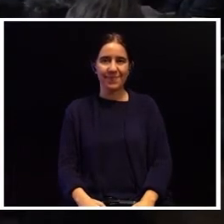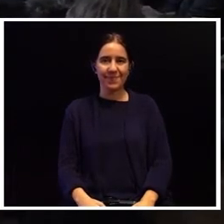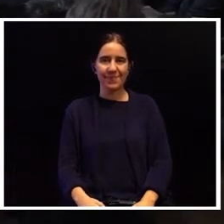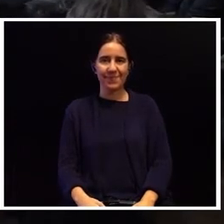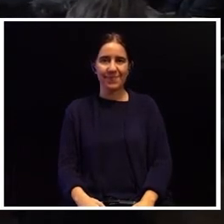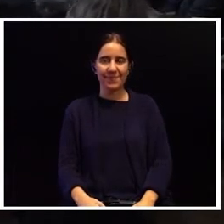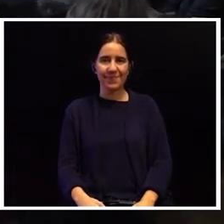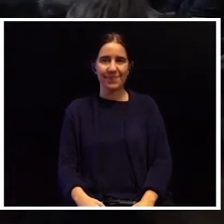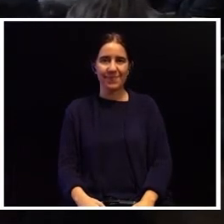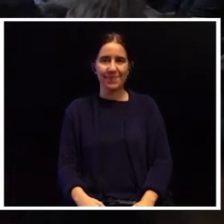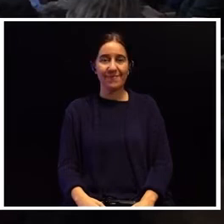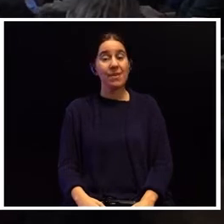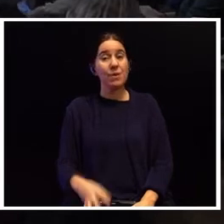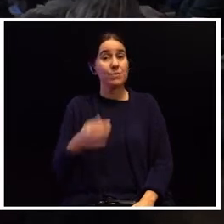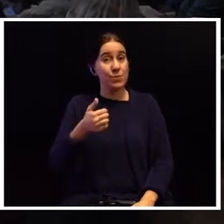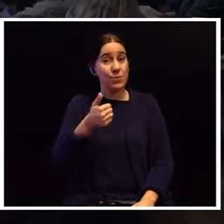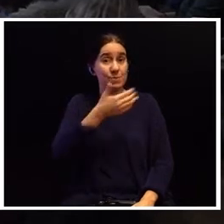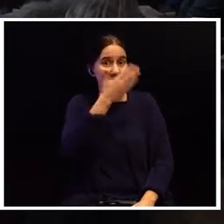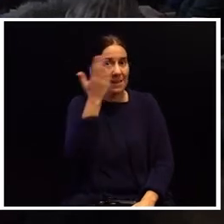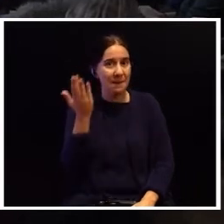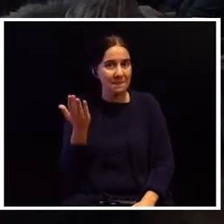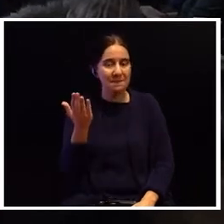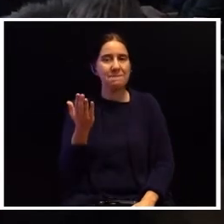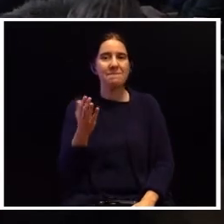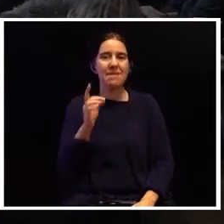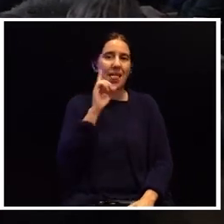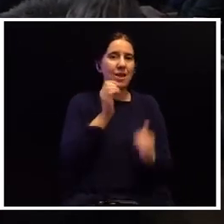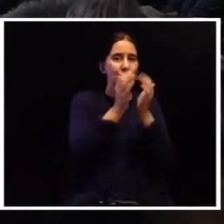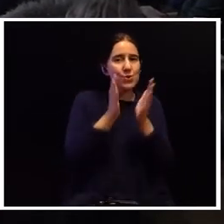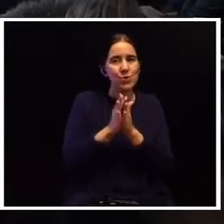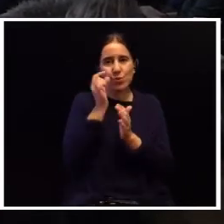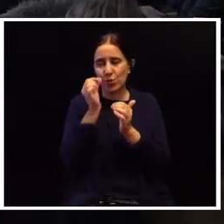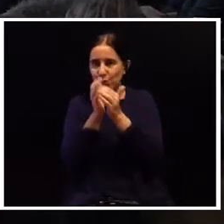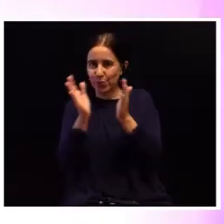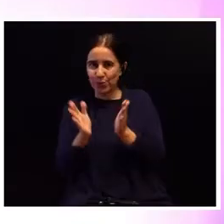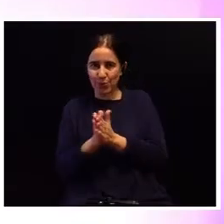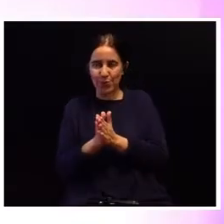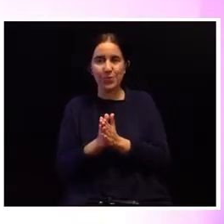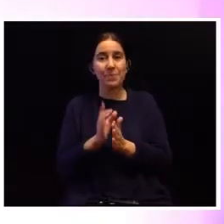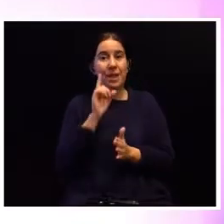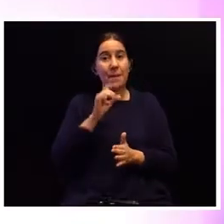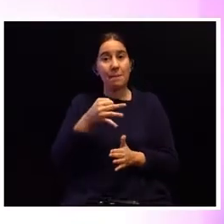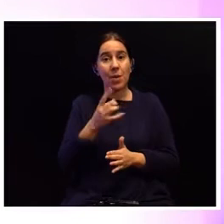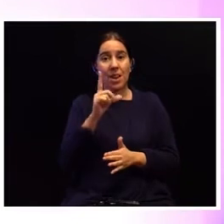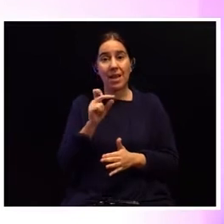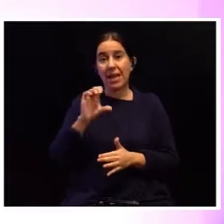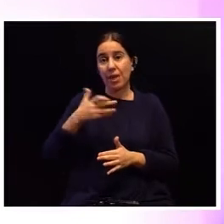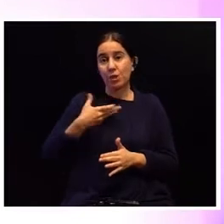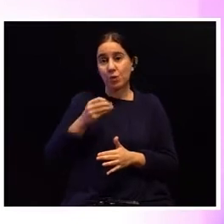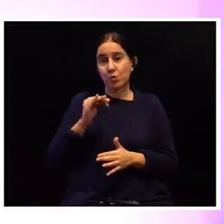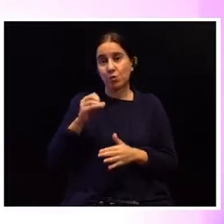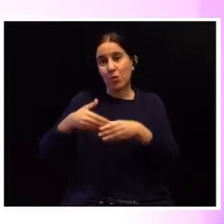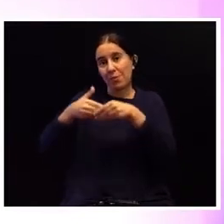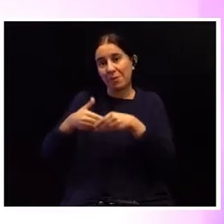Muito bom dia a todas e a todos. Cumprimento a Paula Cardoso, agradeço também estar